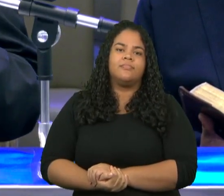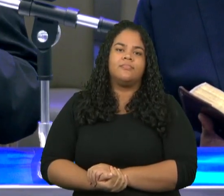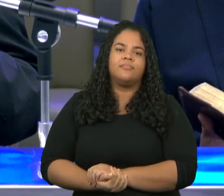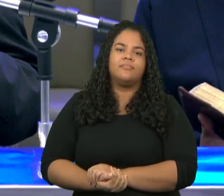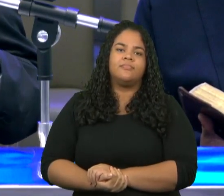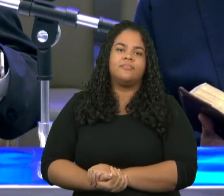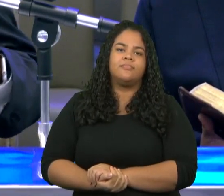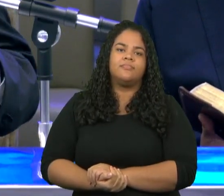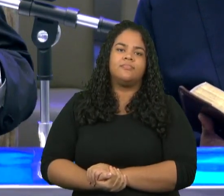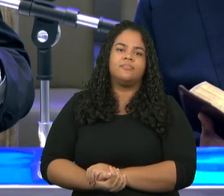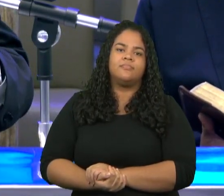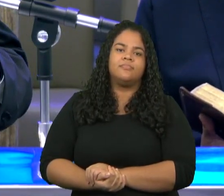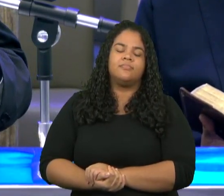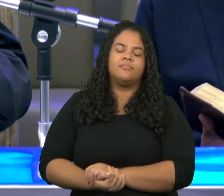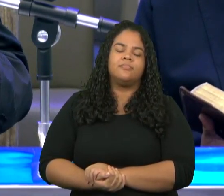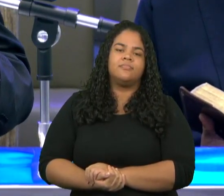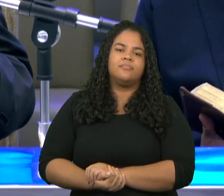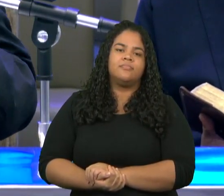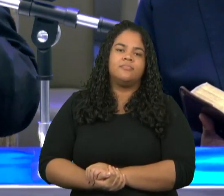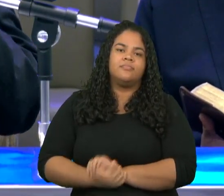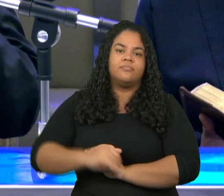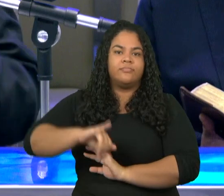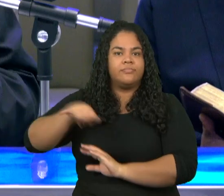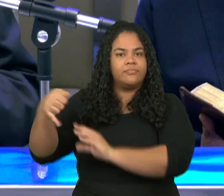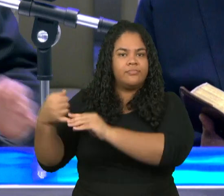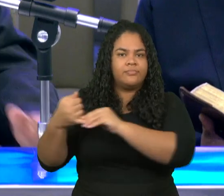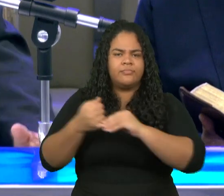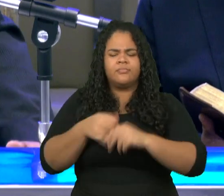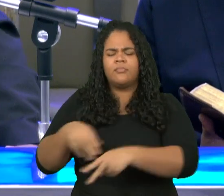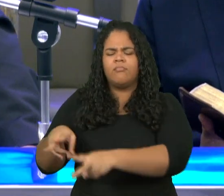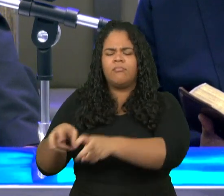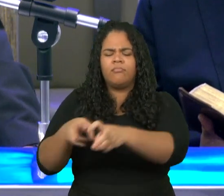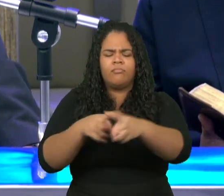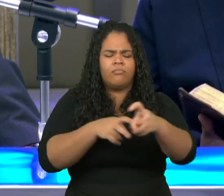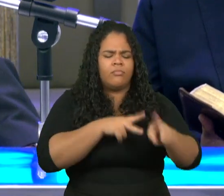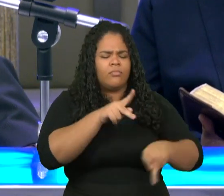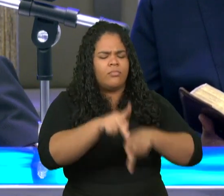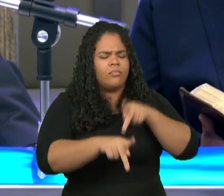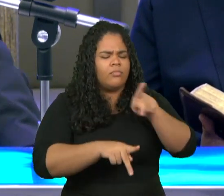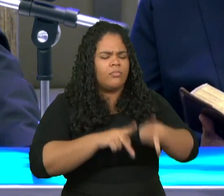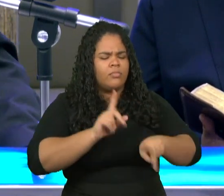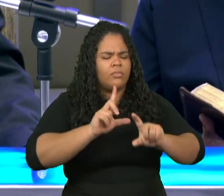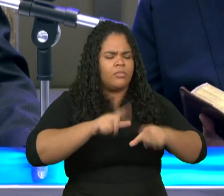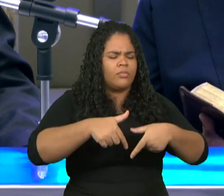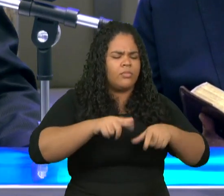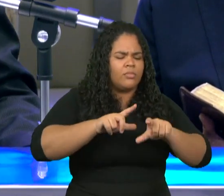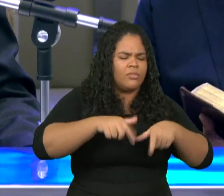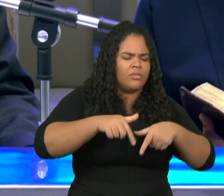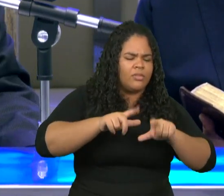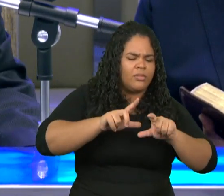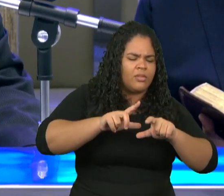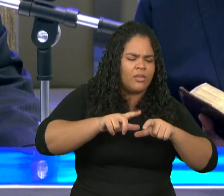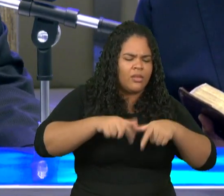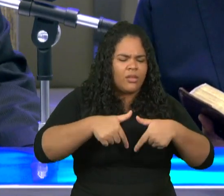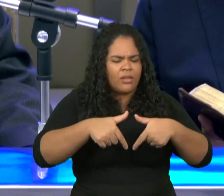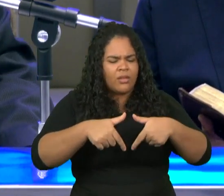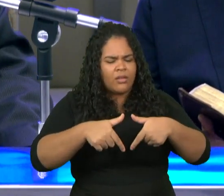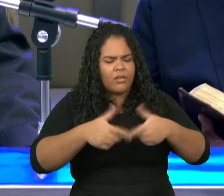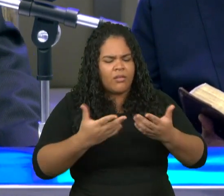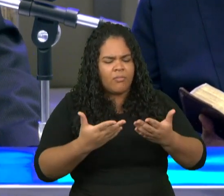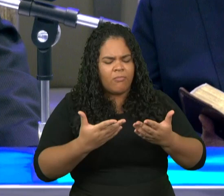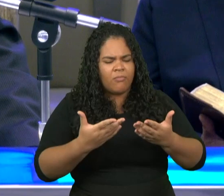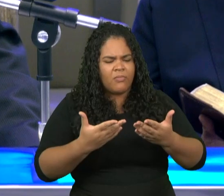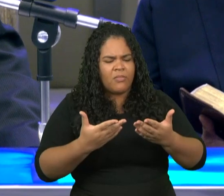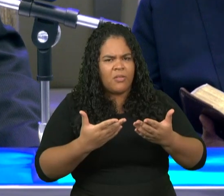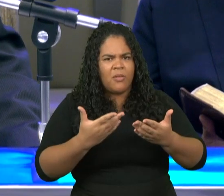o povo de Israel estava perdendo o rumo estava perdendo o rumo que Moisés havia